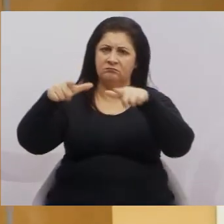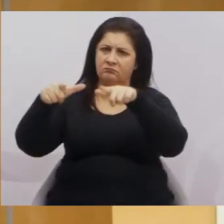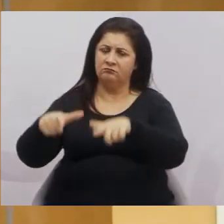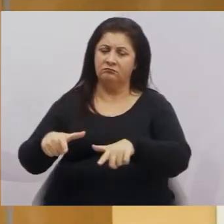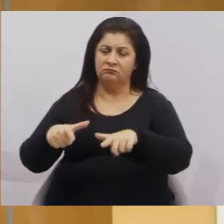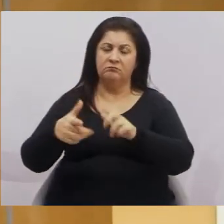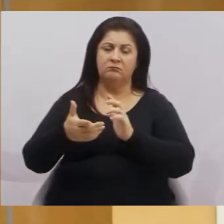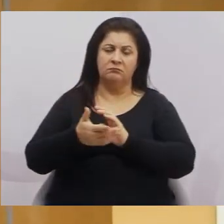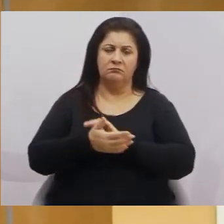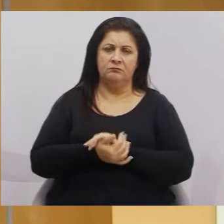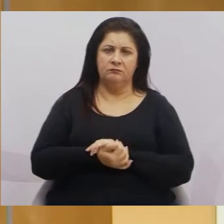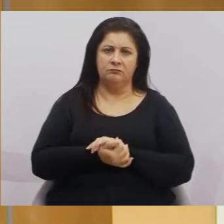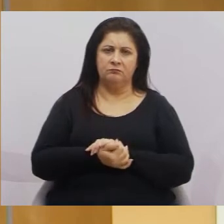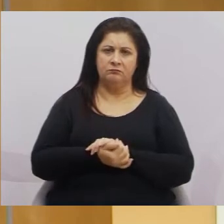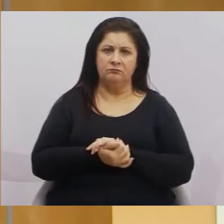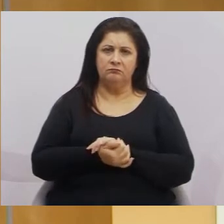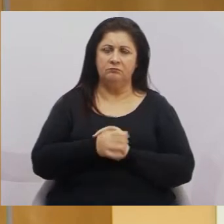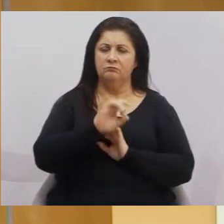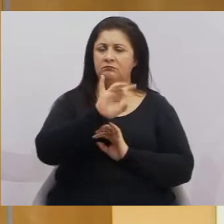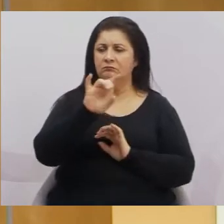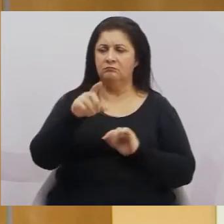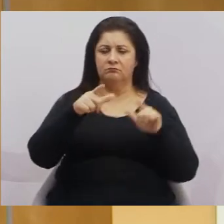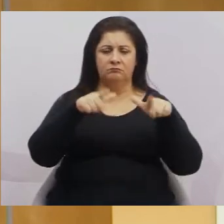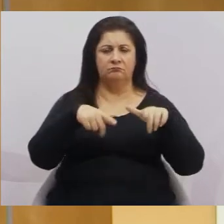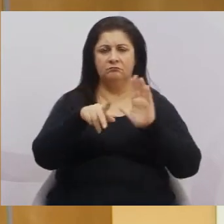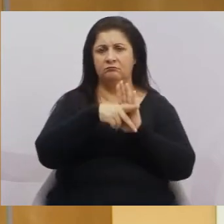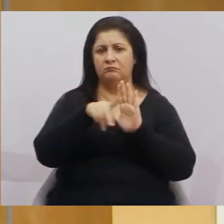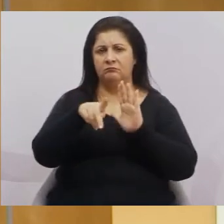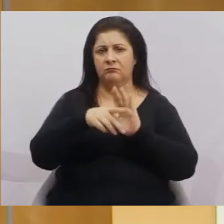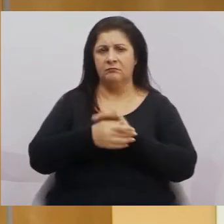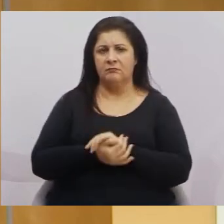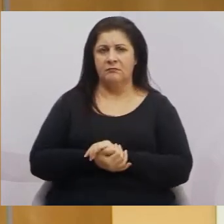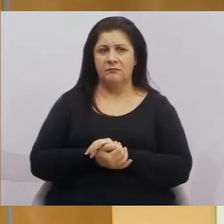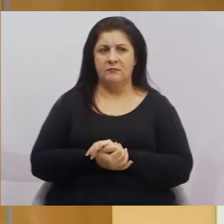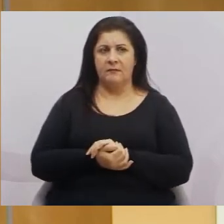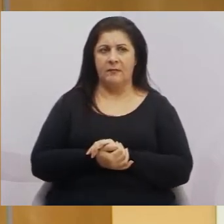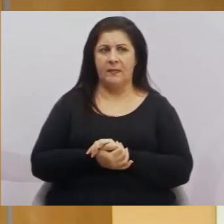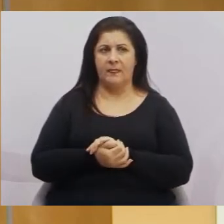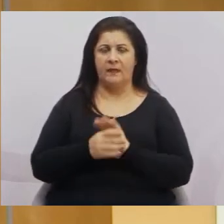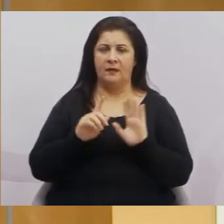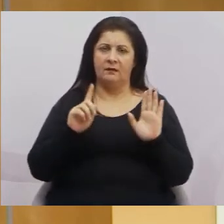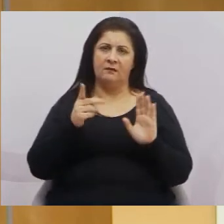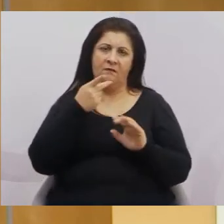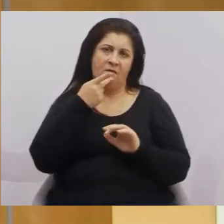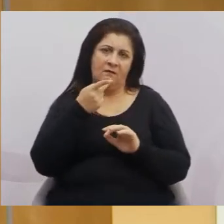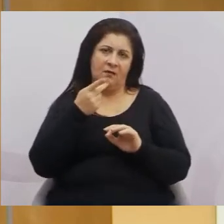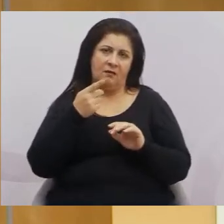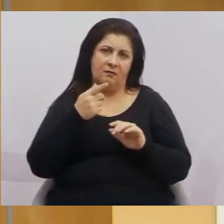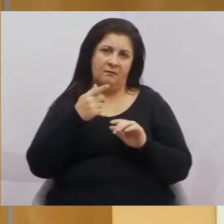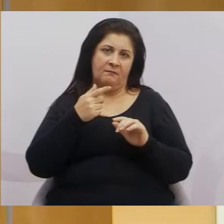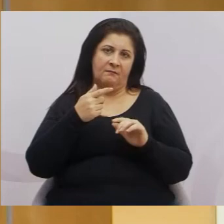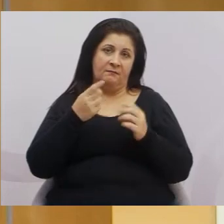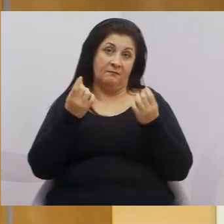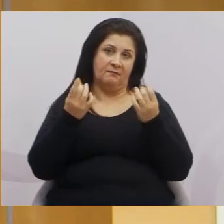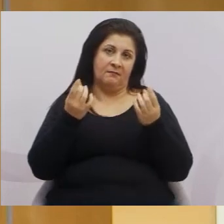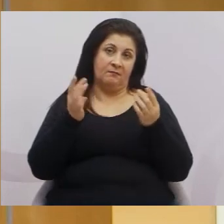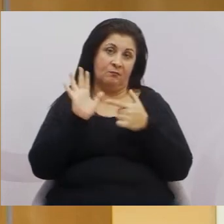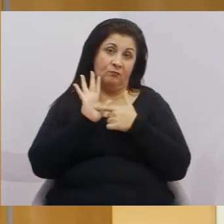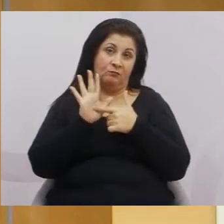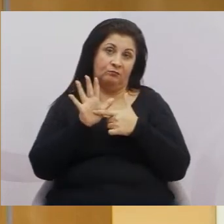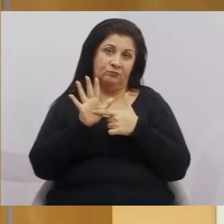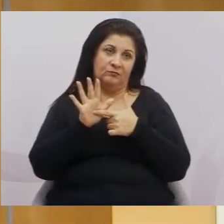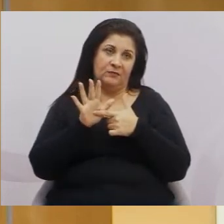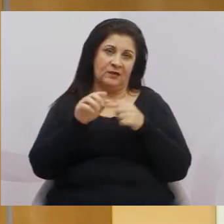diz o ditado. Cada um no seu quadrado. E vou aqui, não fazendo uma propaganda, você não pode passar